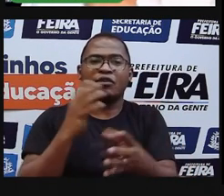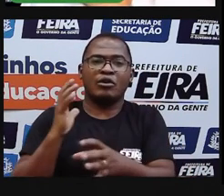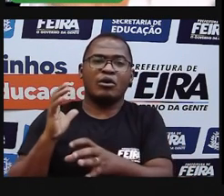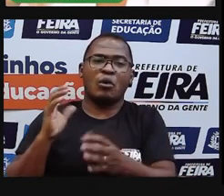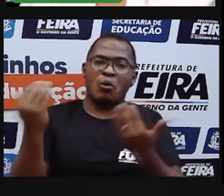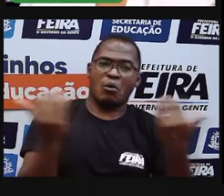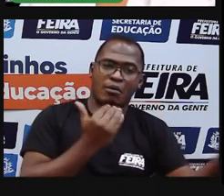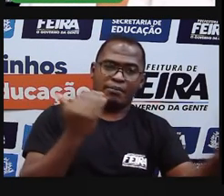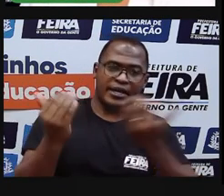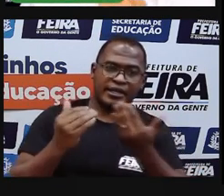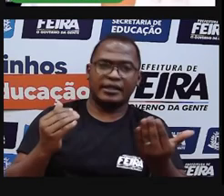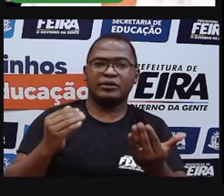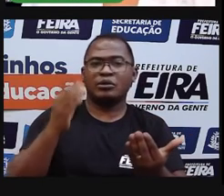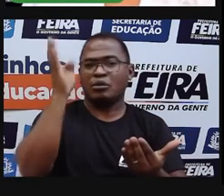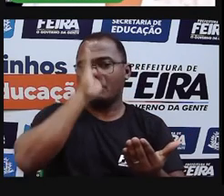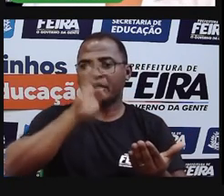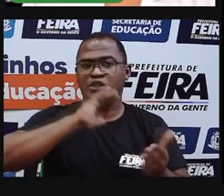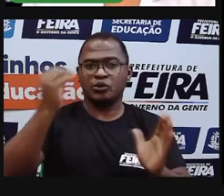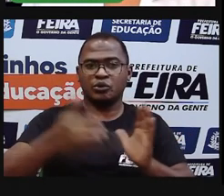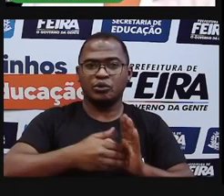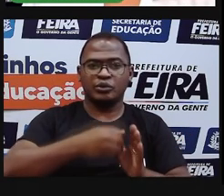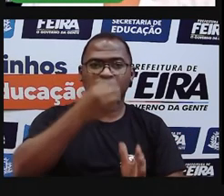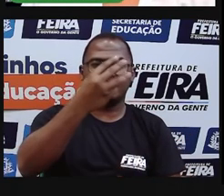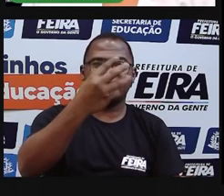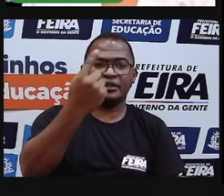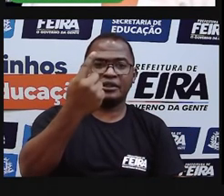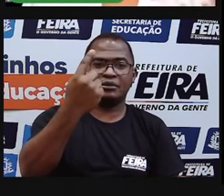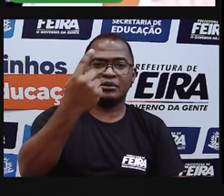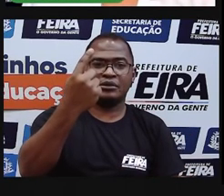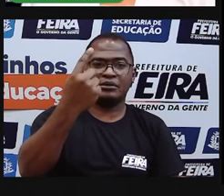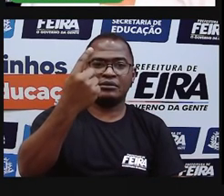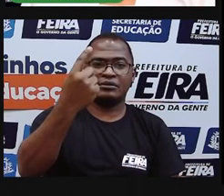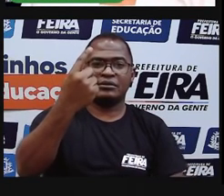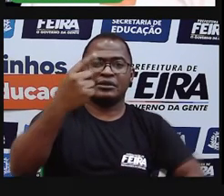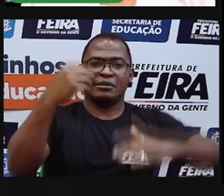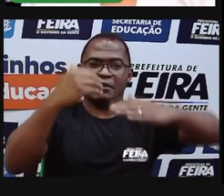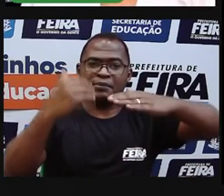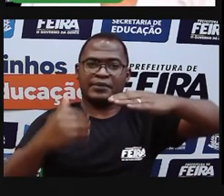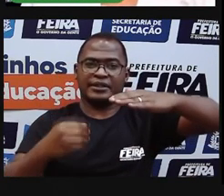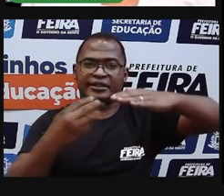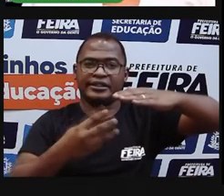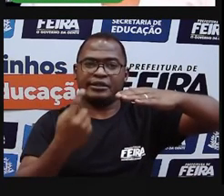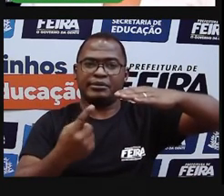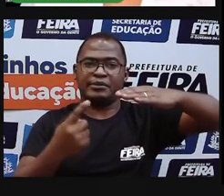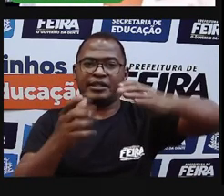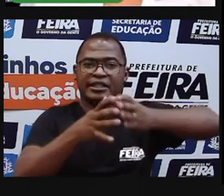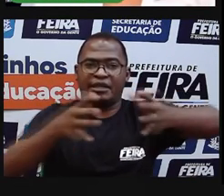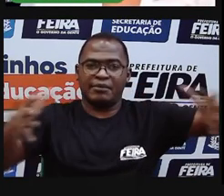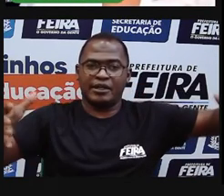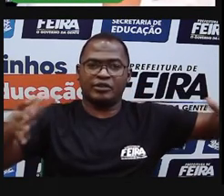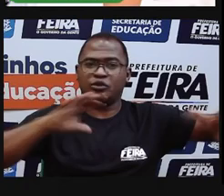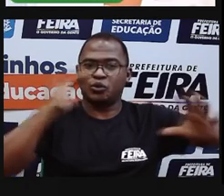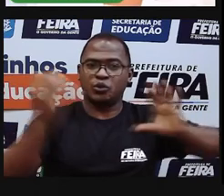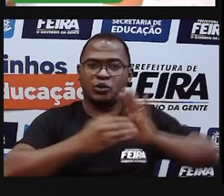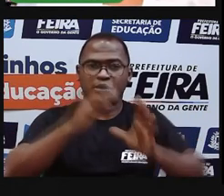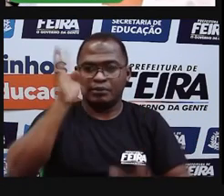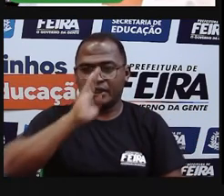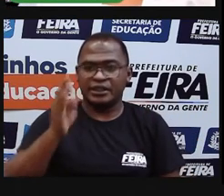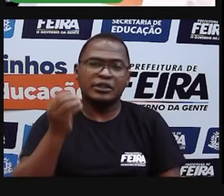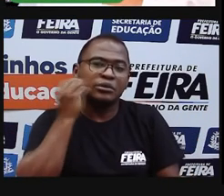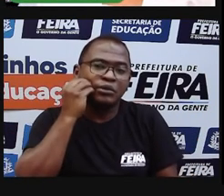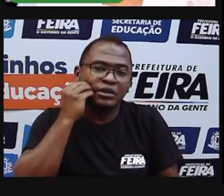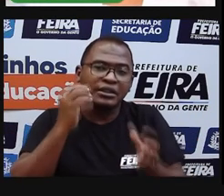com o entrocamento que une o país. e a hospitalidade do nosso povo. Então, gente tem, além da